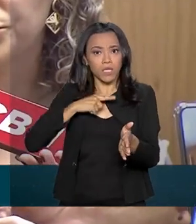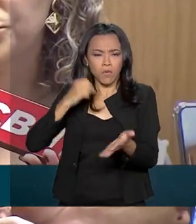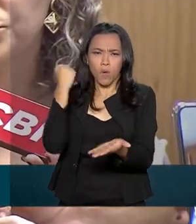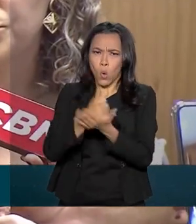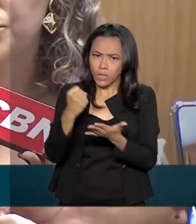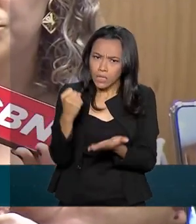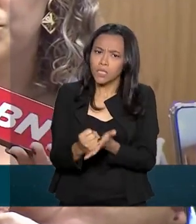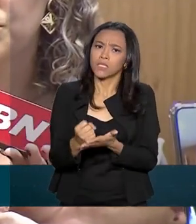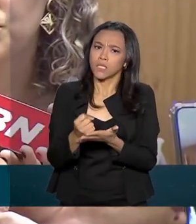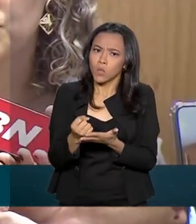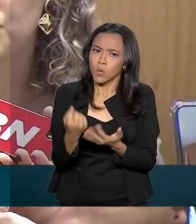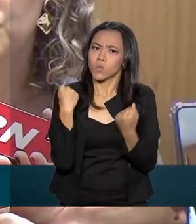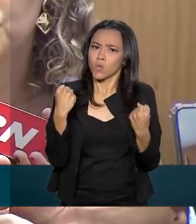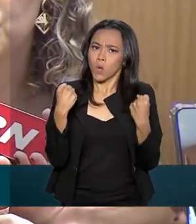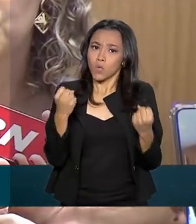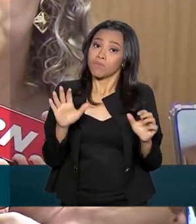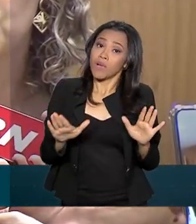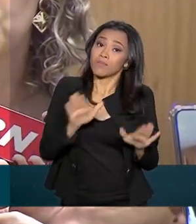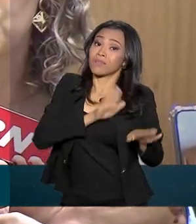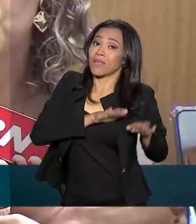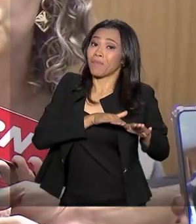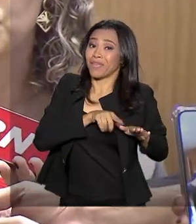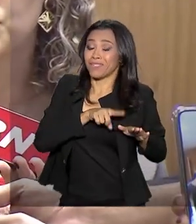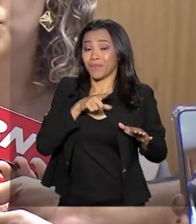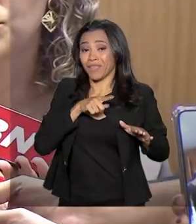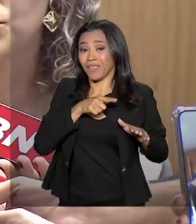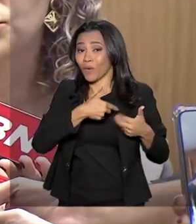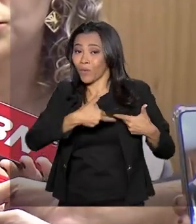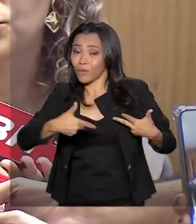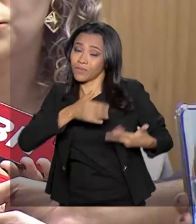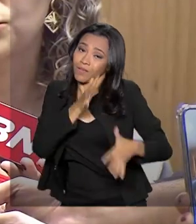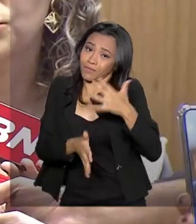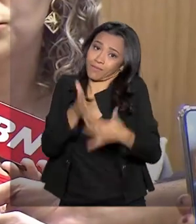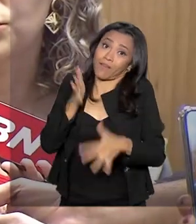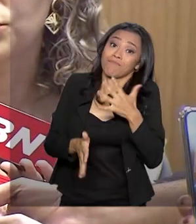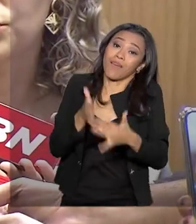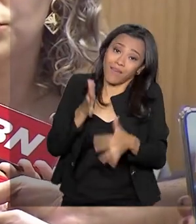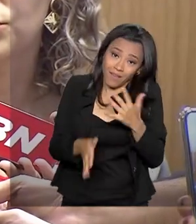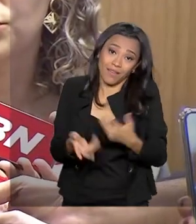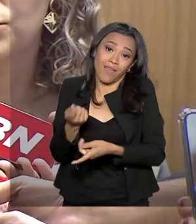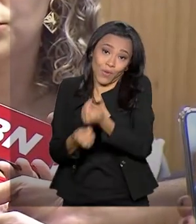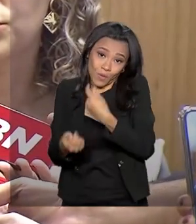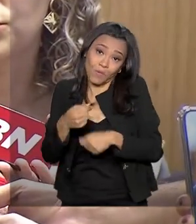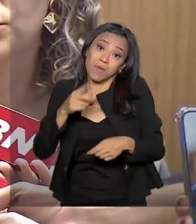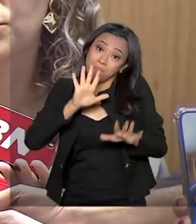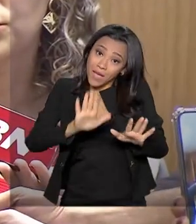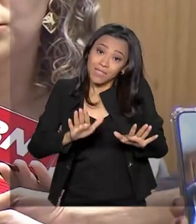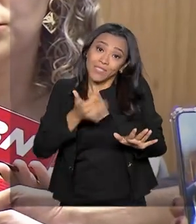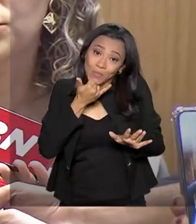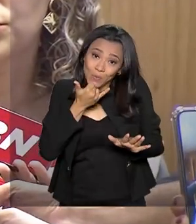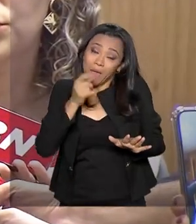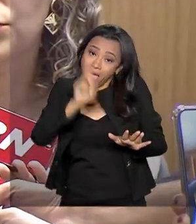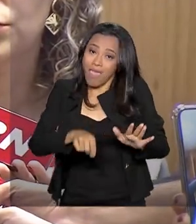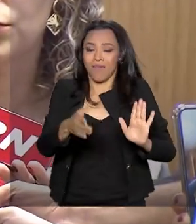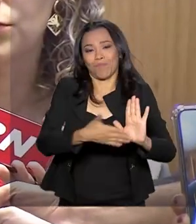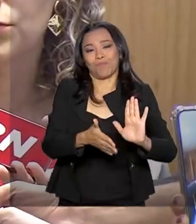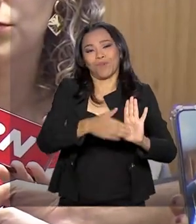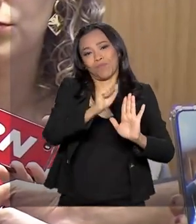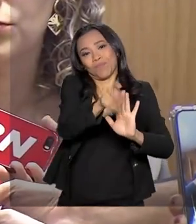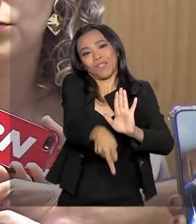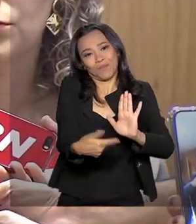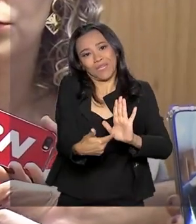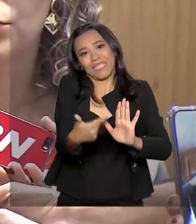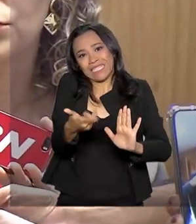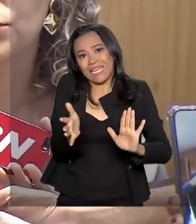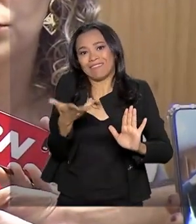que depende de outras coisas que estão travando a economia. Desculpa a insistência, mas é a reforma da Previdência. A gente tem